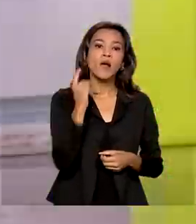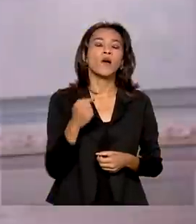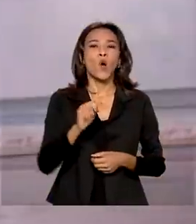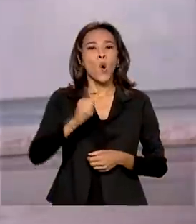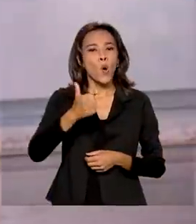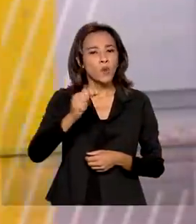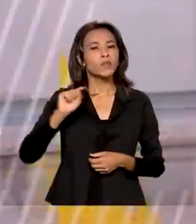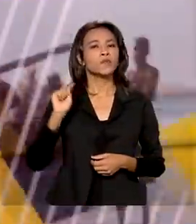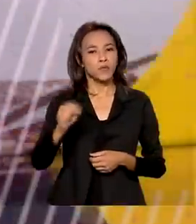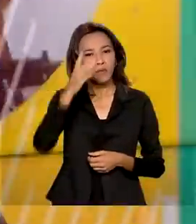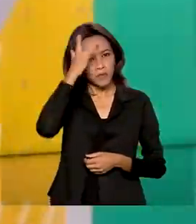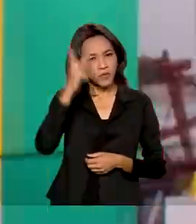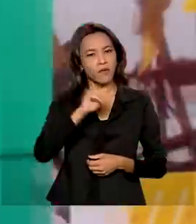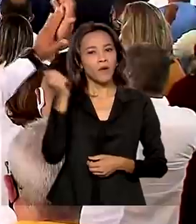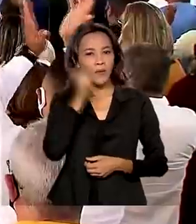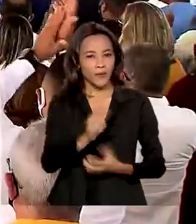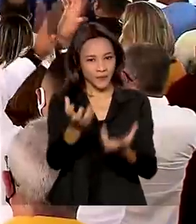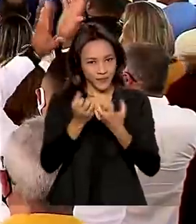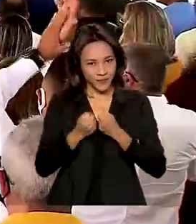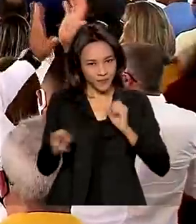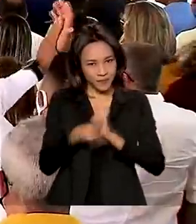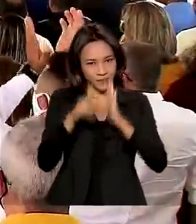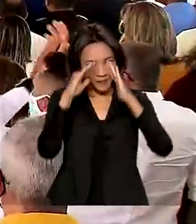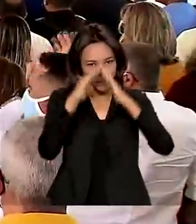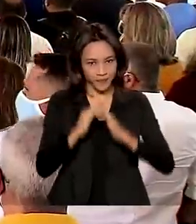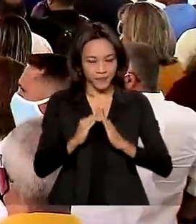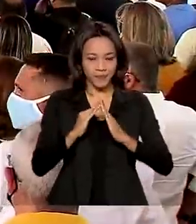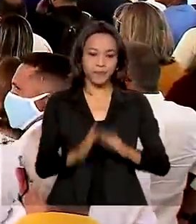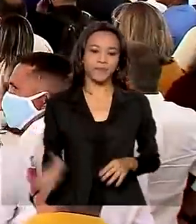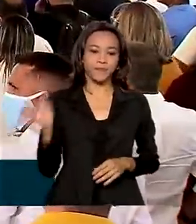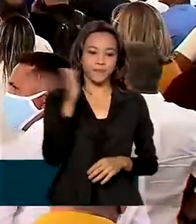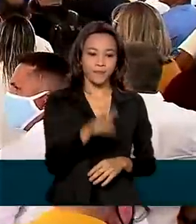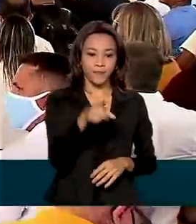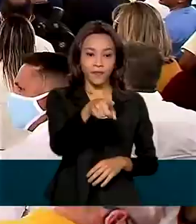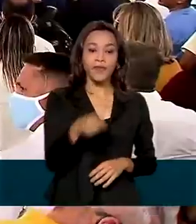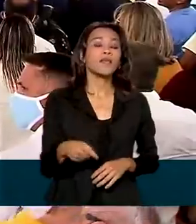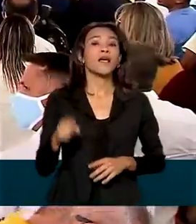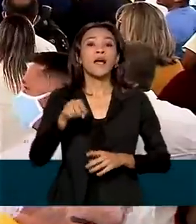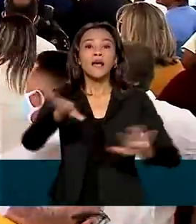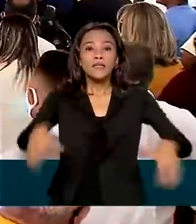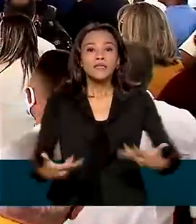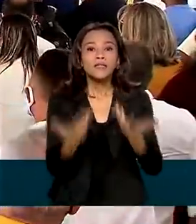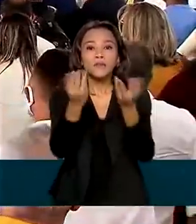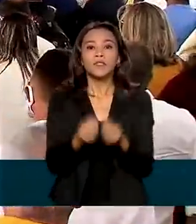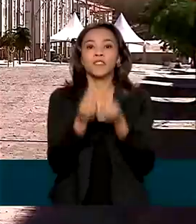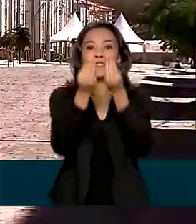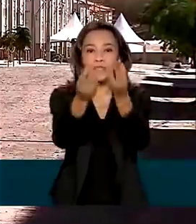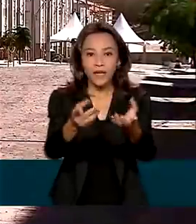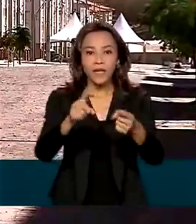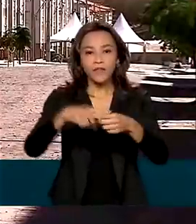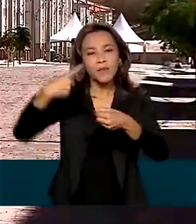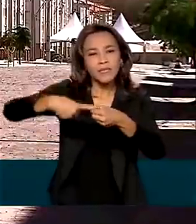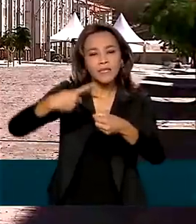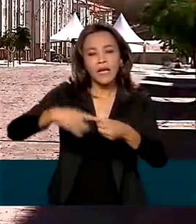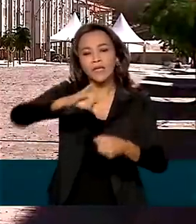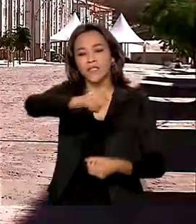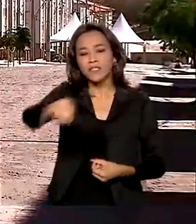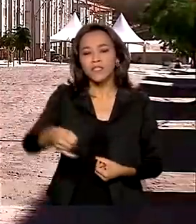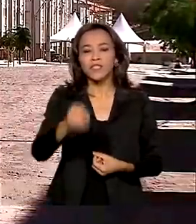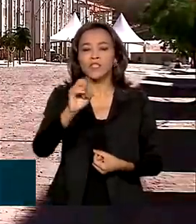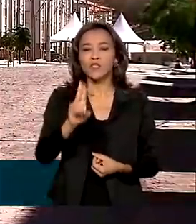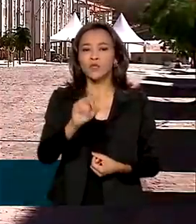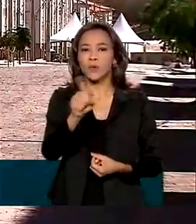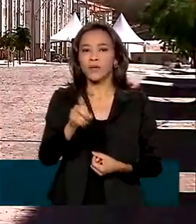pessoas serão beneficiadas. A cerimônia de entrega dos três residenciais foi em Juazeiro do Norte, onde estão localizados